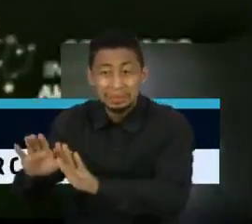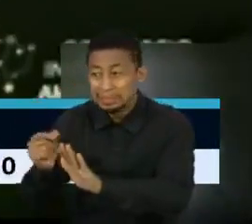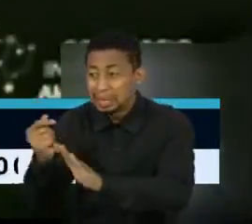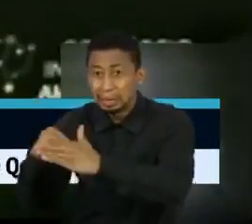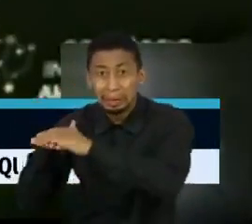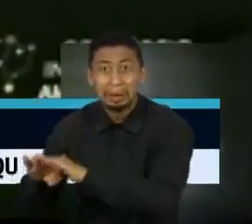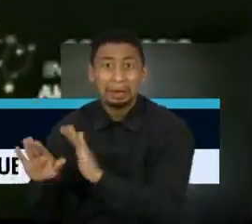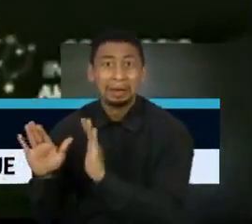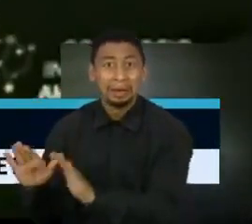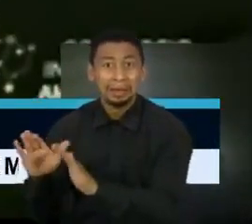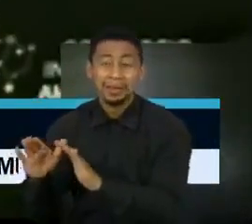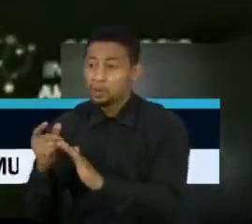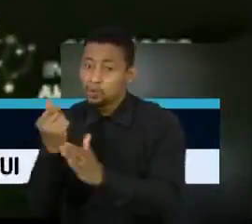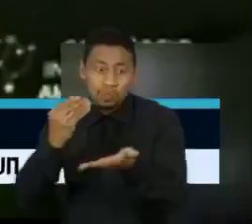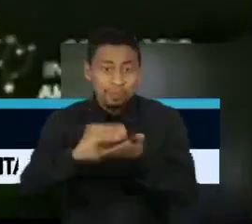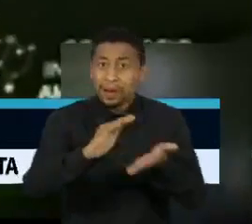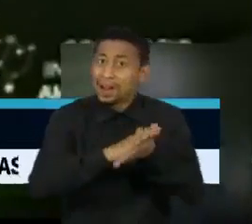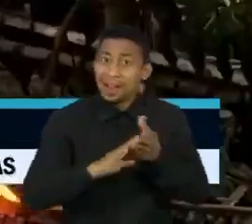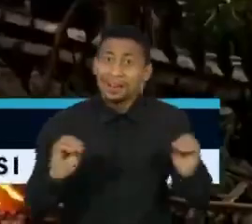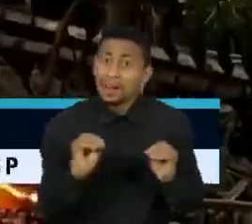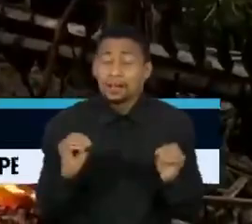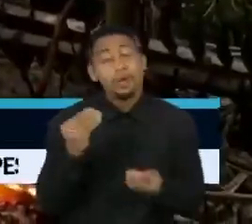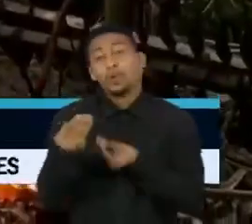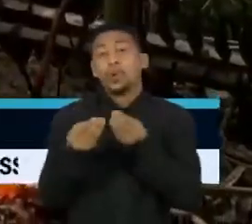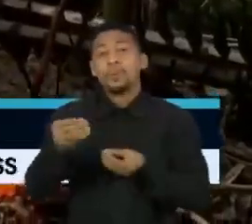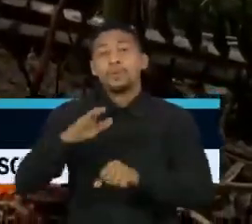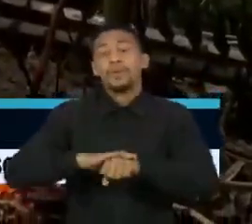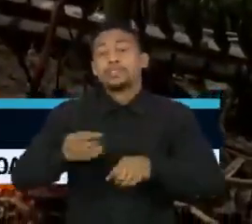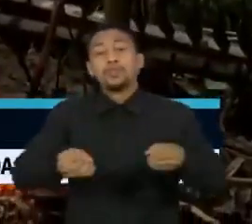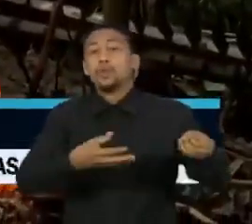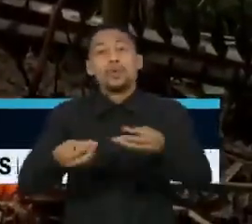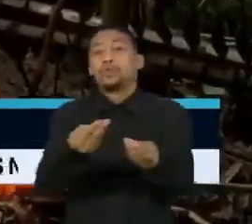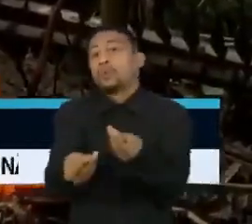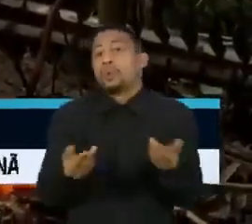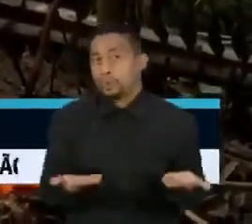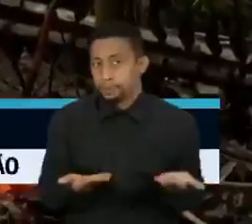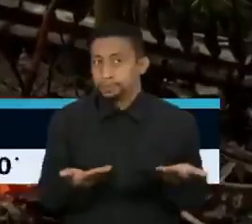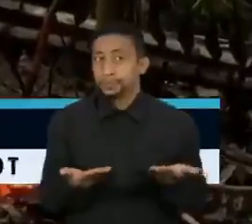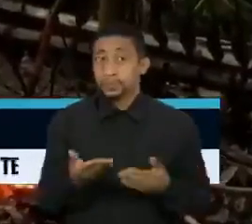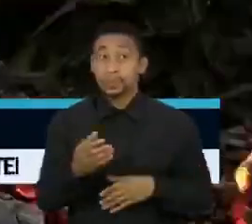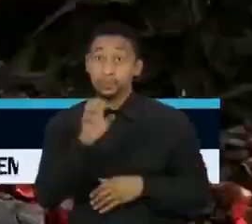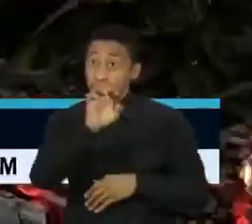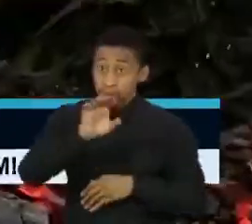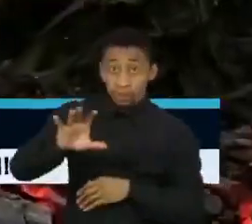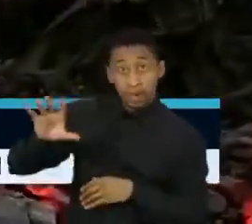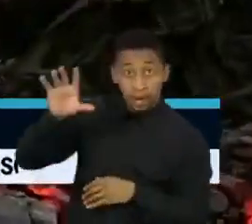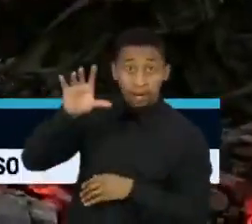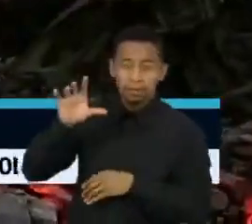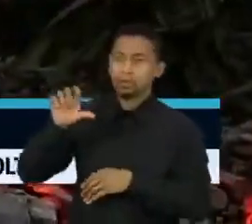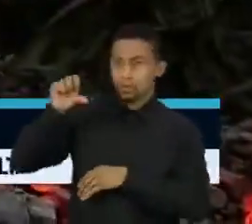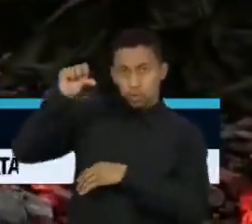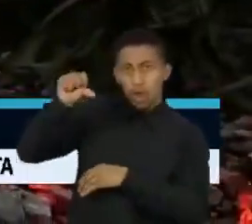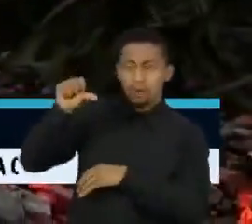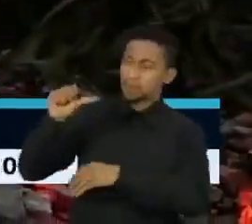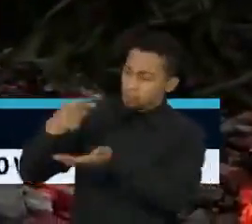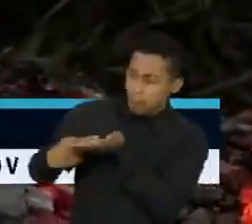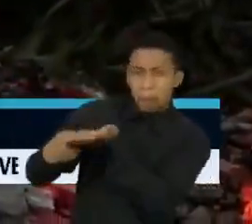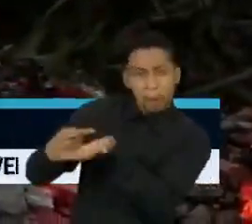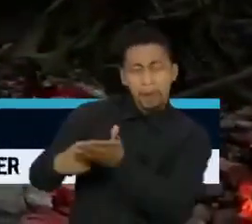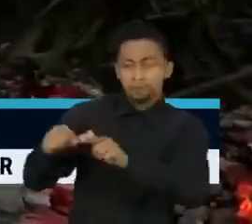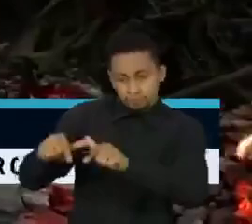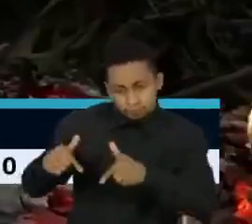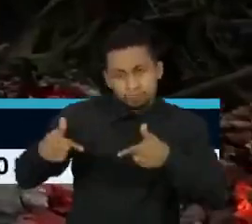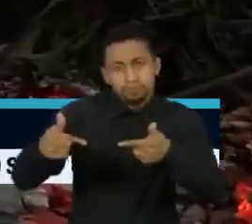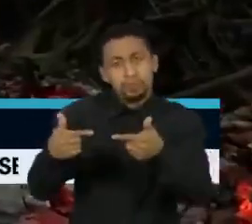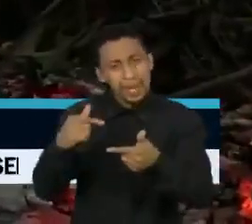como é que você vai lançar novas iniciativas? Os estados vão constituir uma força integrada para agir no combate a